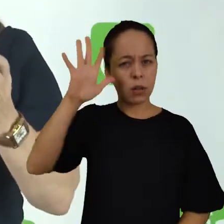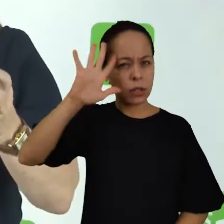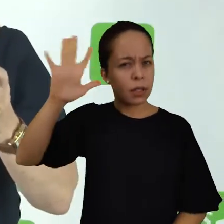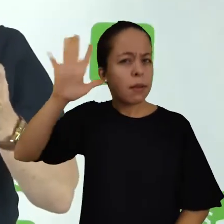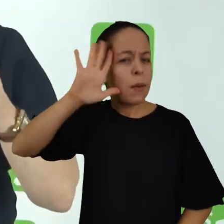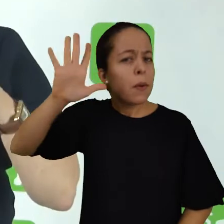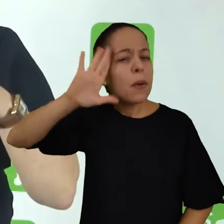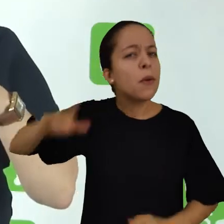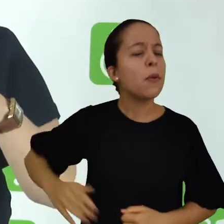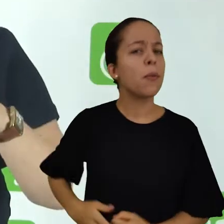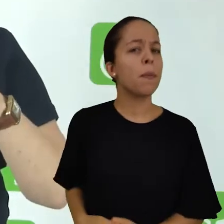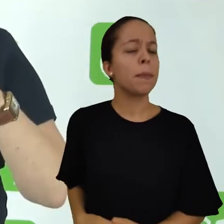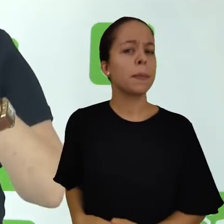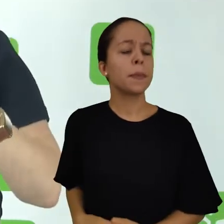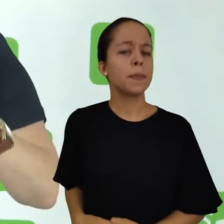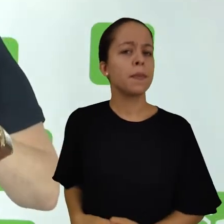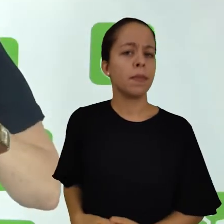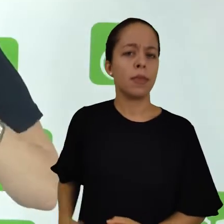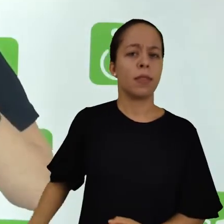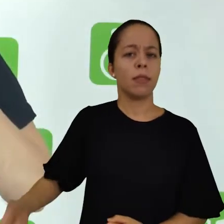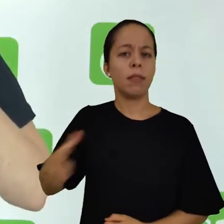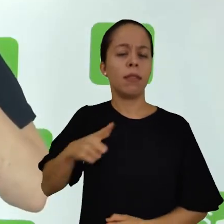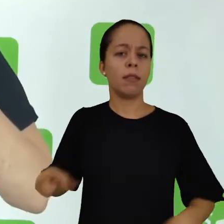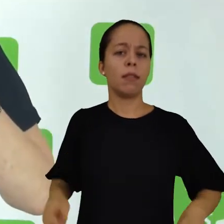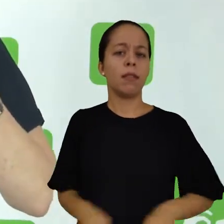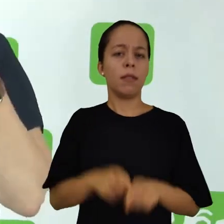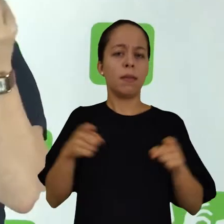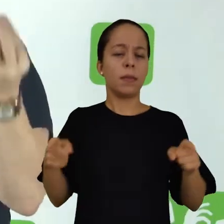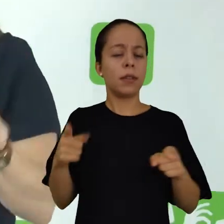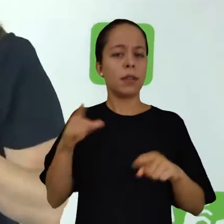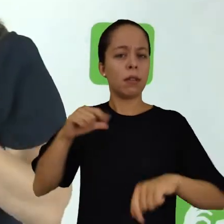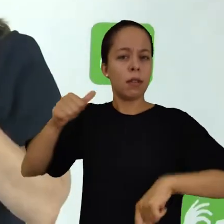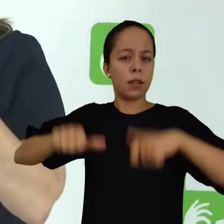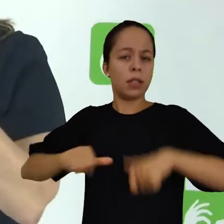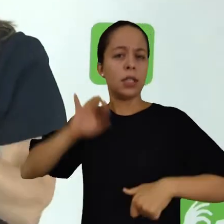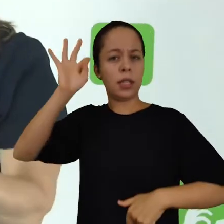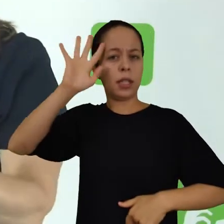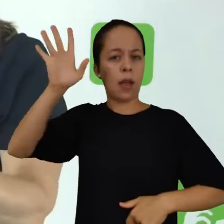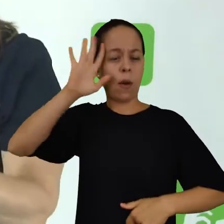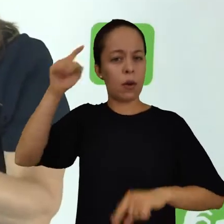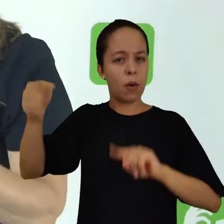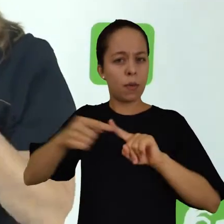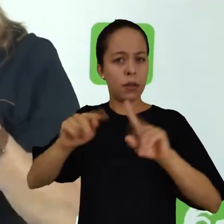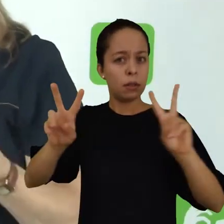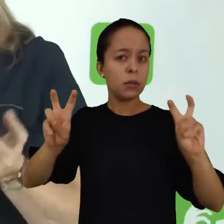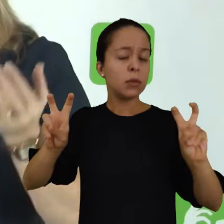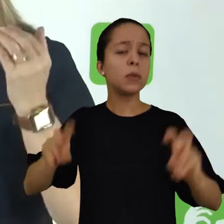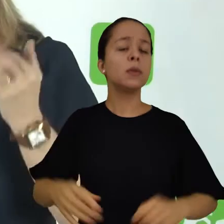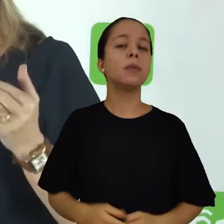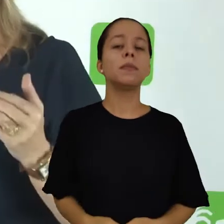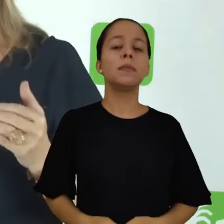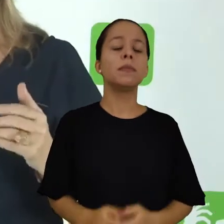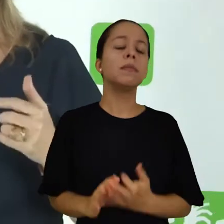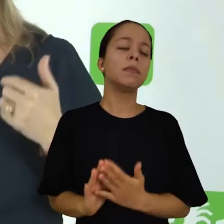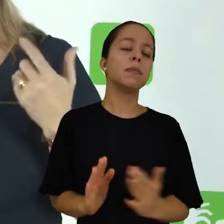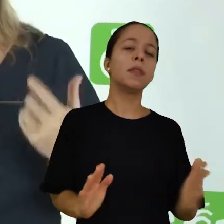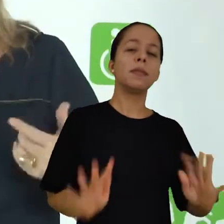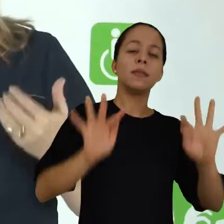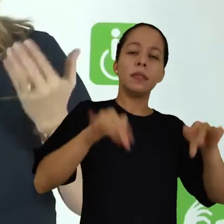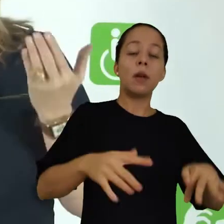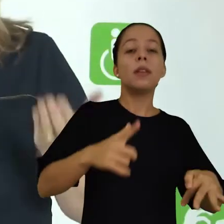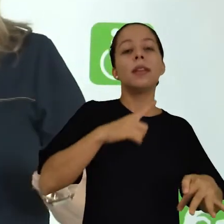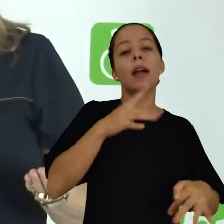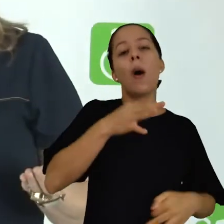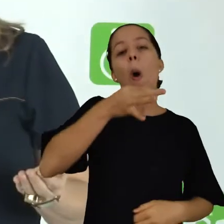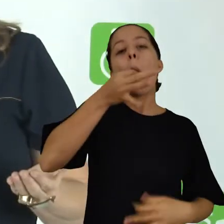Ele parte da análise de algum teórico sobre o assunto? e no final vem a